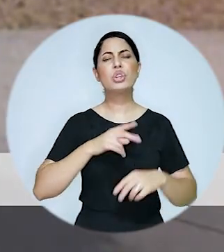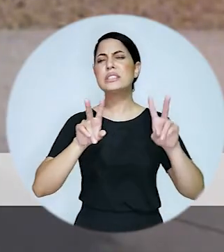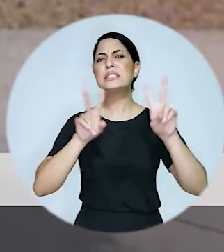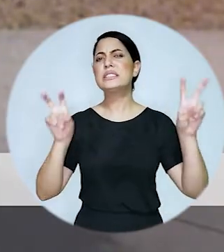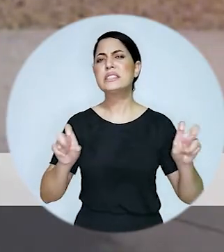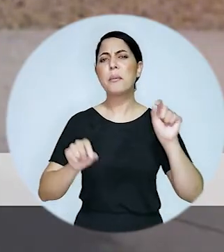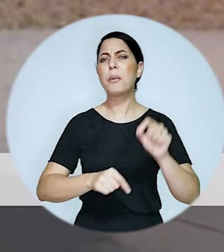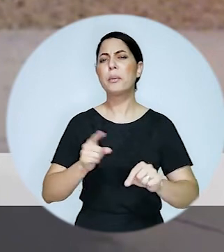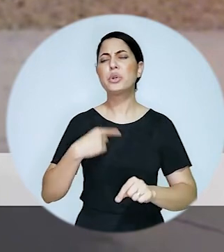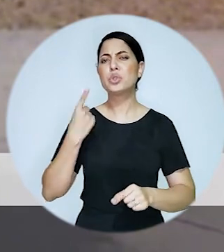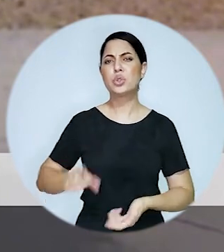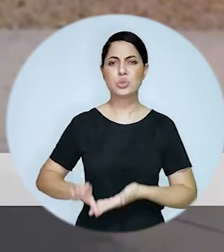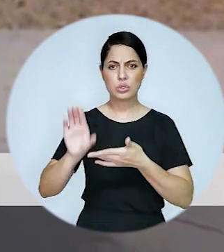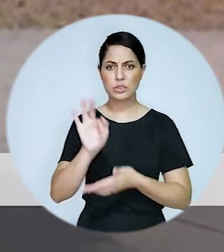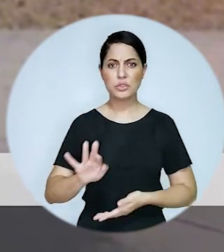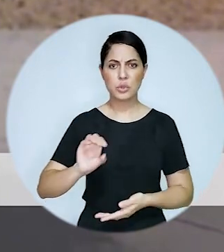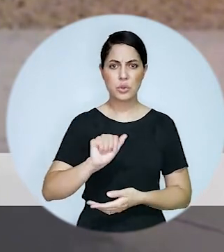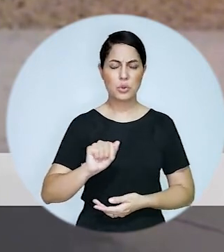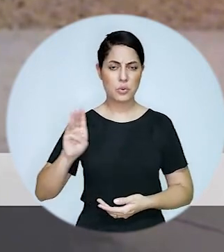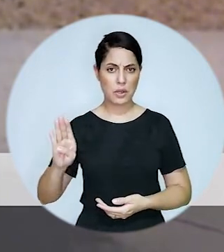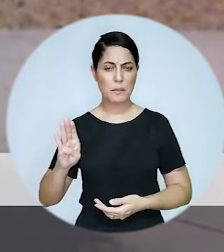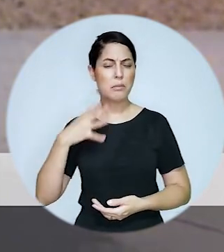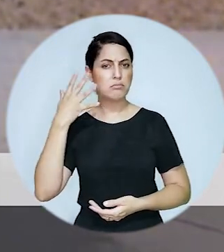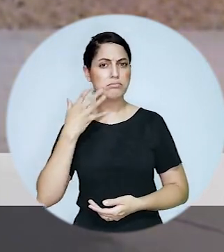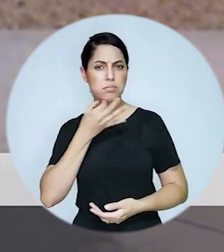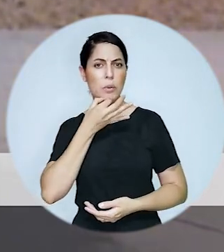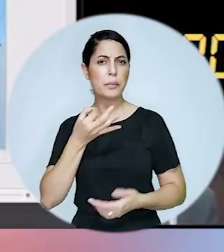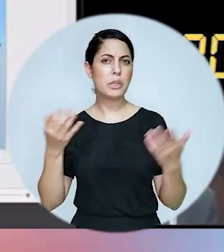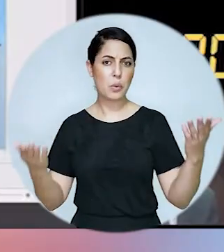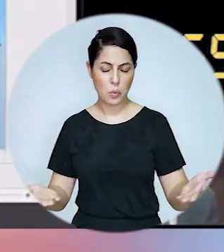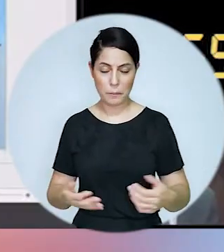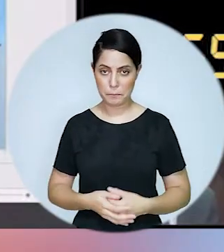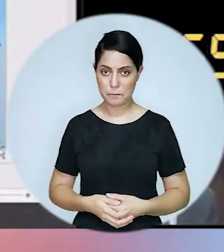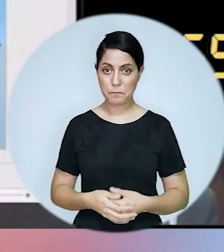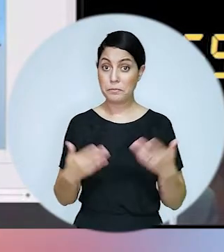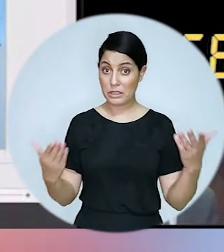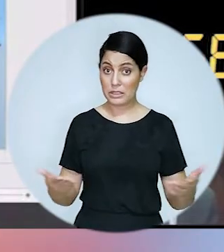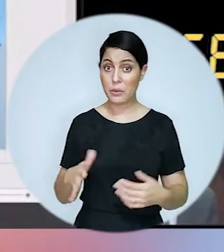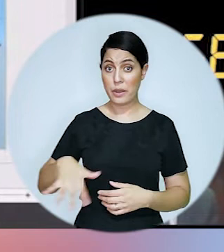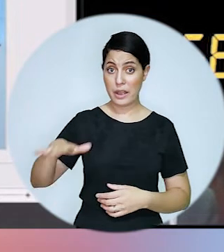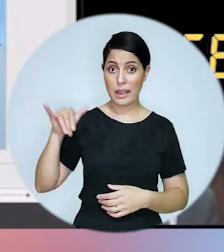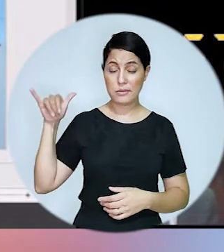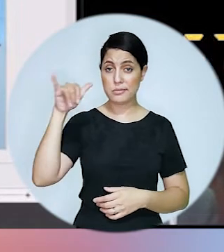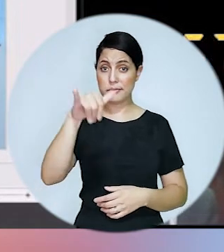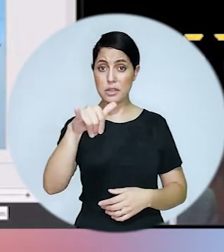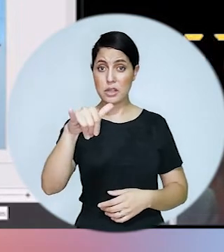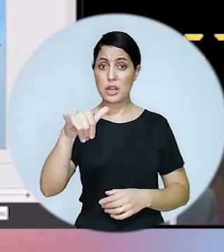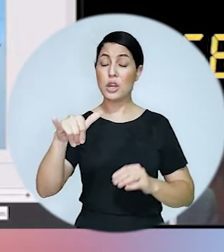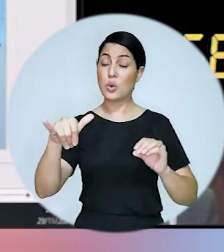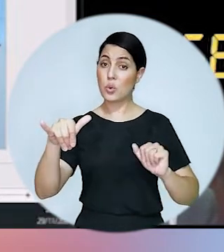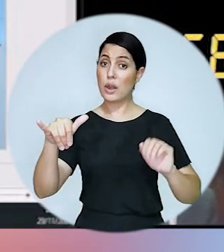colaboração para esse tema é a visão do Conselho Federal da Ordem dos Advogados do Brasil então o setor aéreo e advocacia